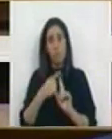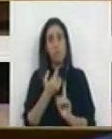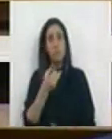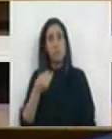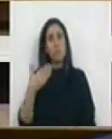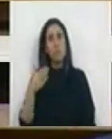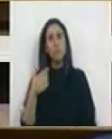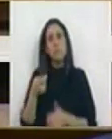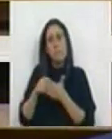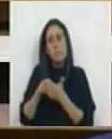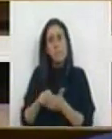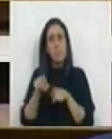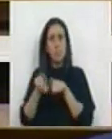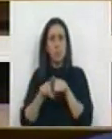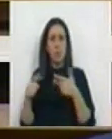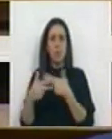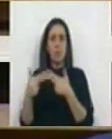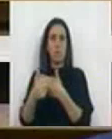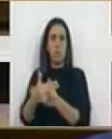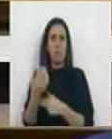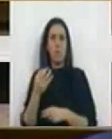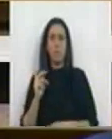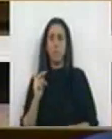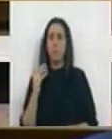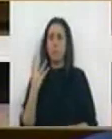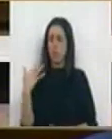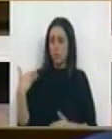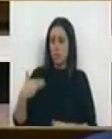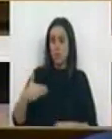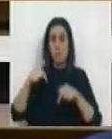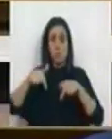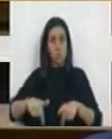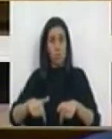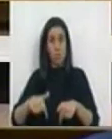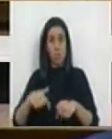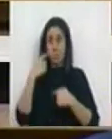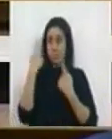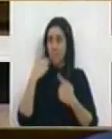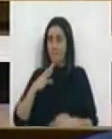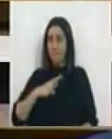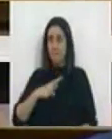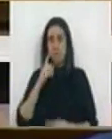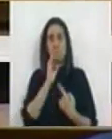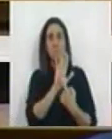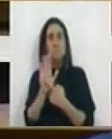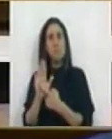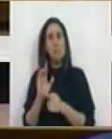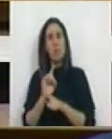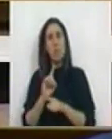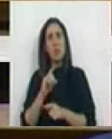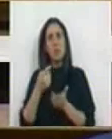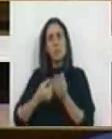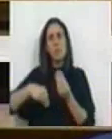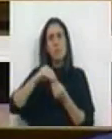porque insistiu na sua política de austeridade em quatro anos. Hoje vem aqui admitir que não há devolução de